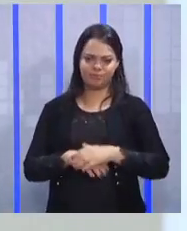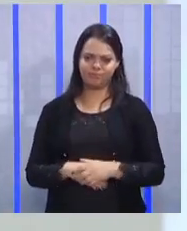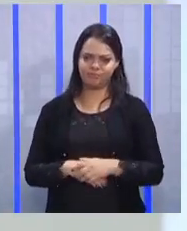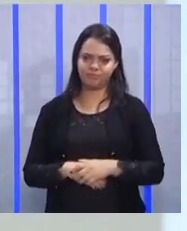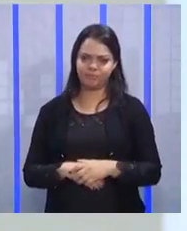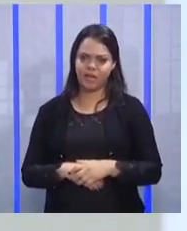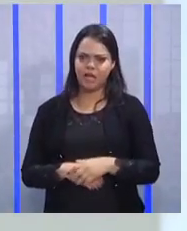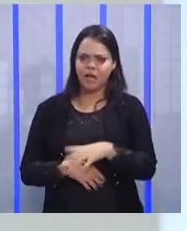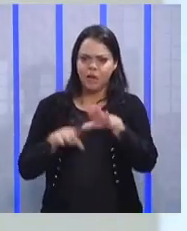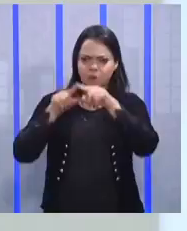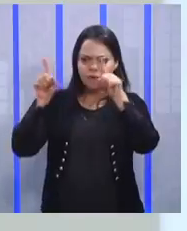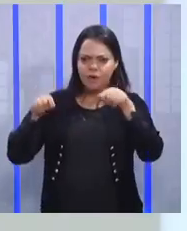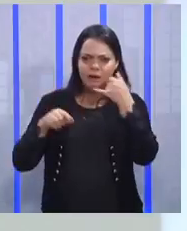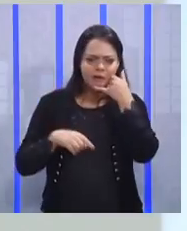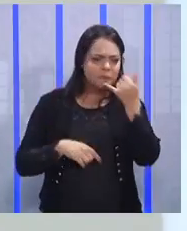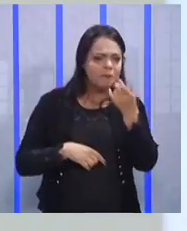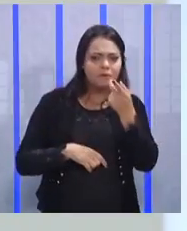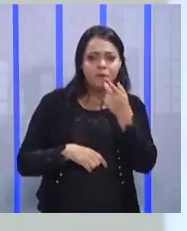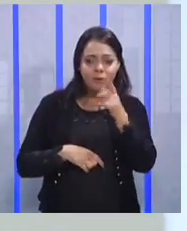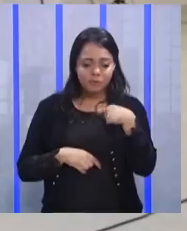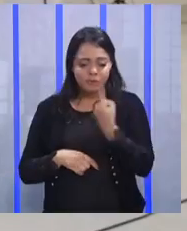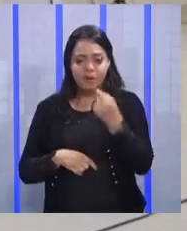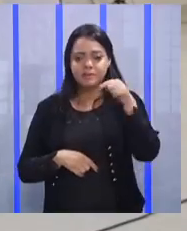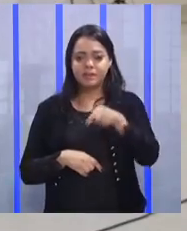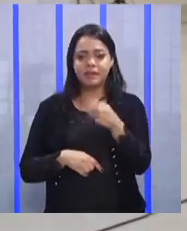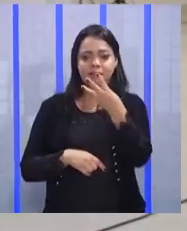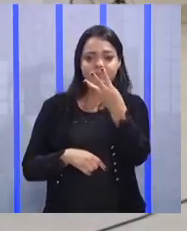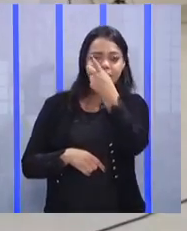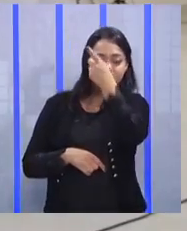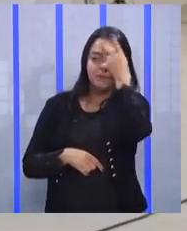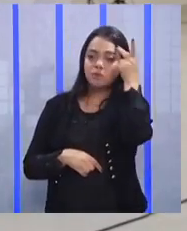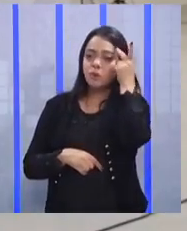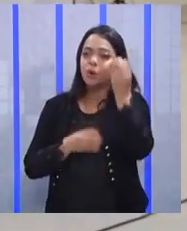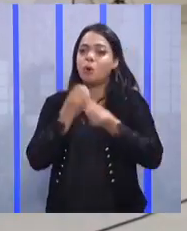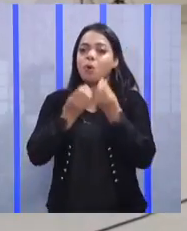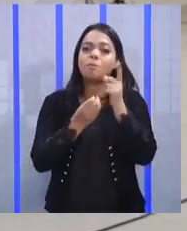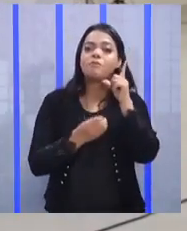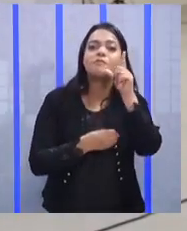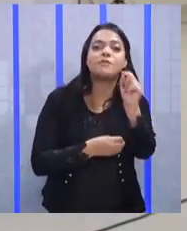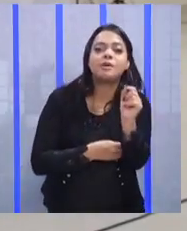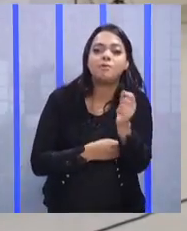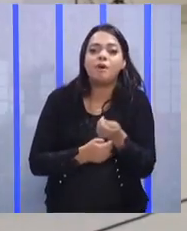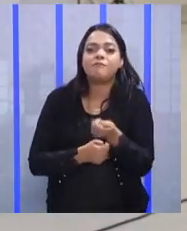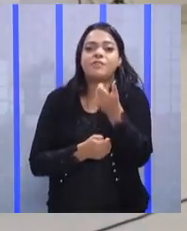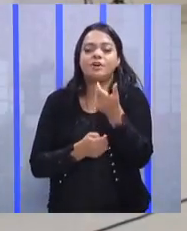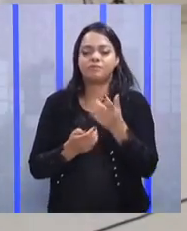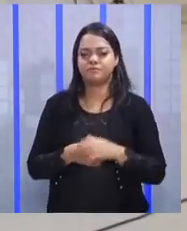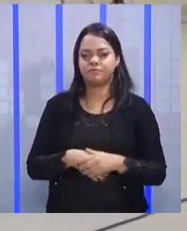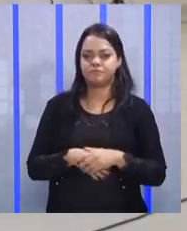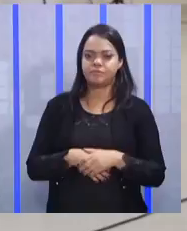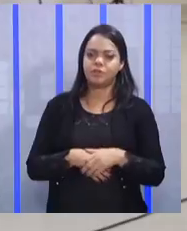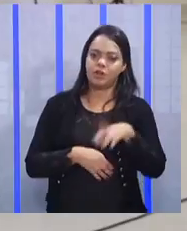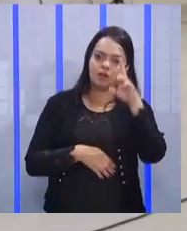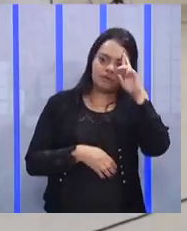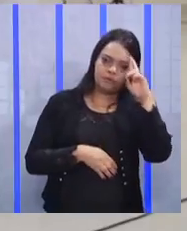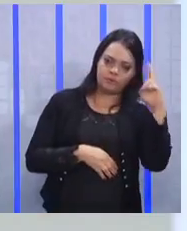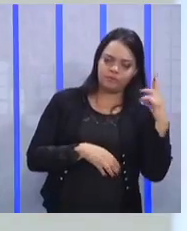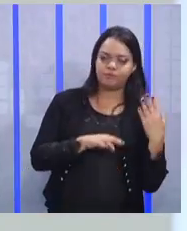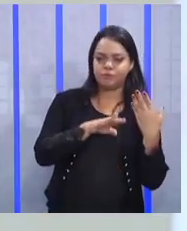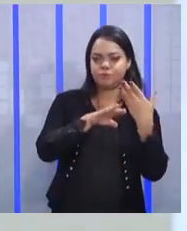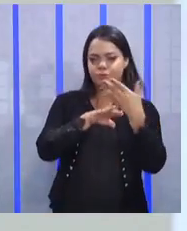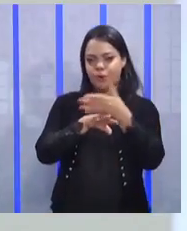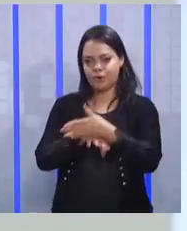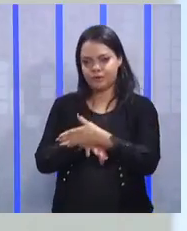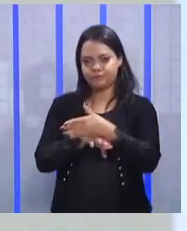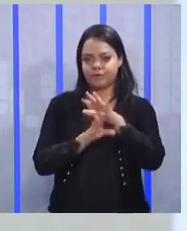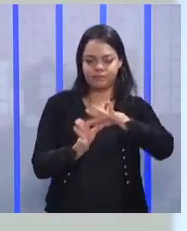e ligado para ele, Sandave, ó, nós estamos aqui, três funcionários. Como é que nós vamos fazer? Não? Espera aí que eu vou ir buscar vocês. O Sandave pegou o carro dele, estava lá